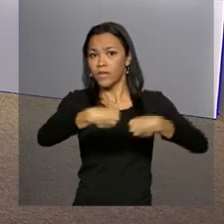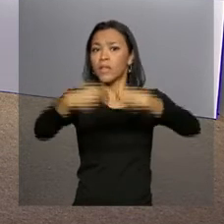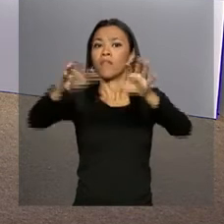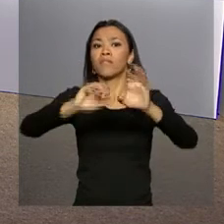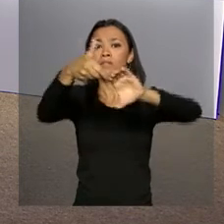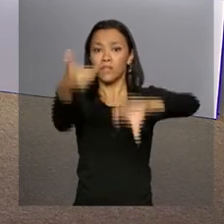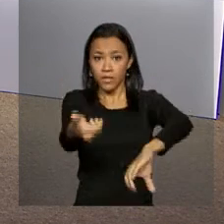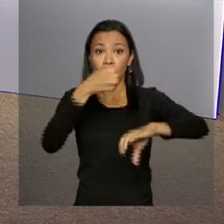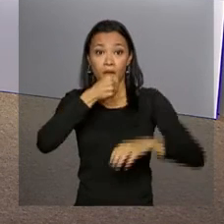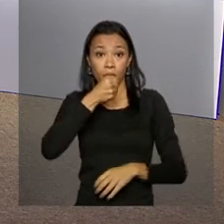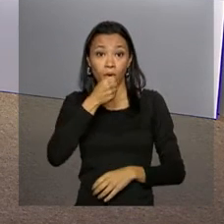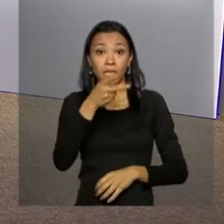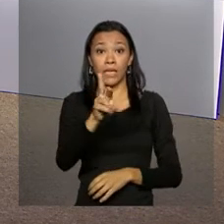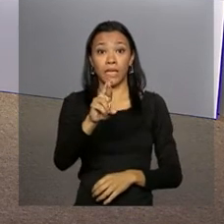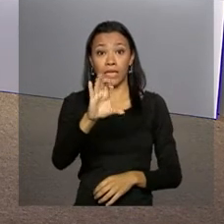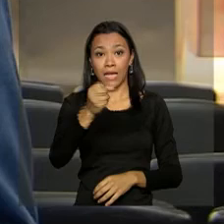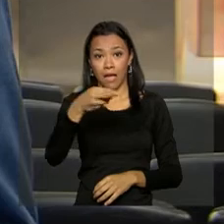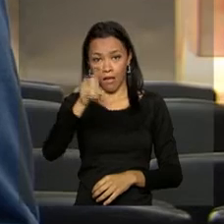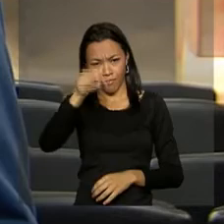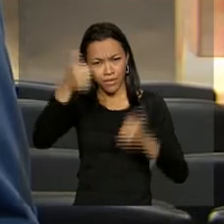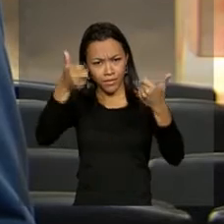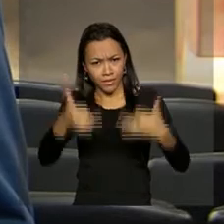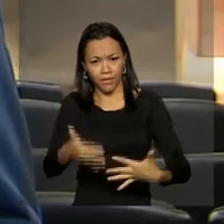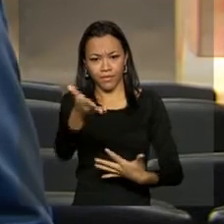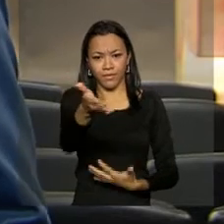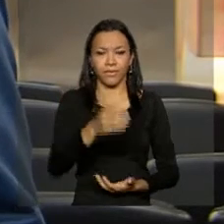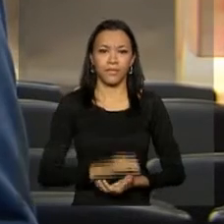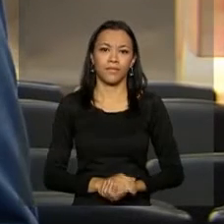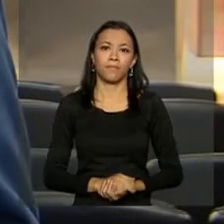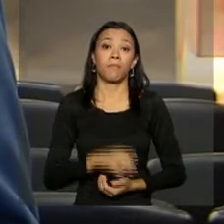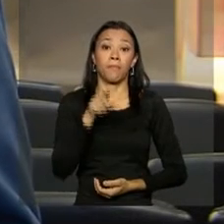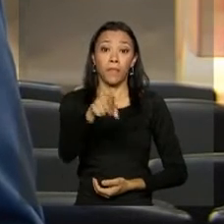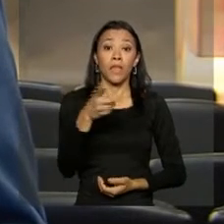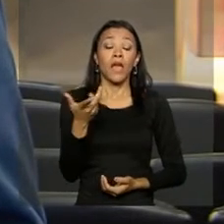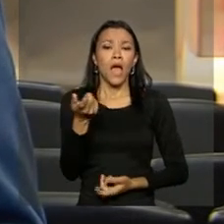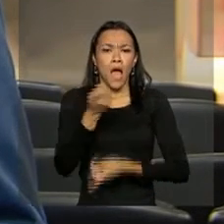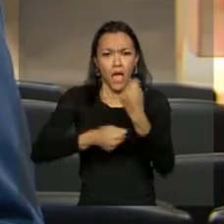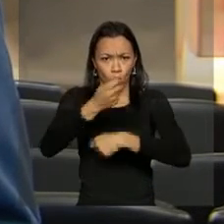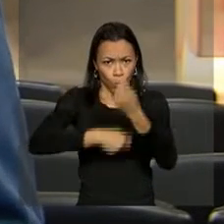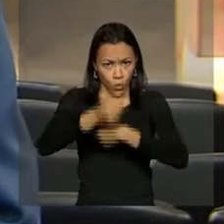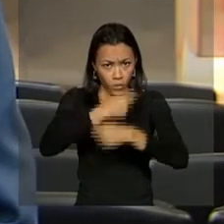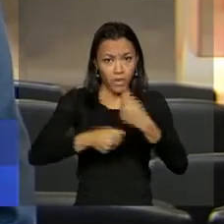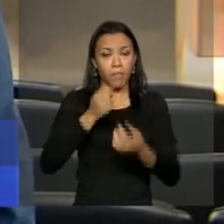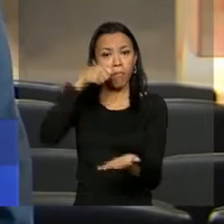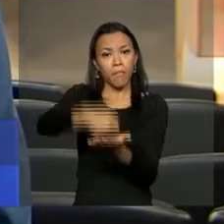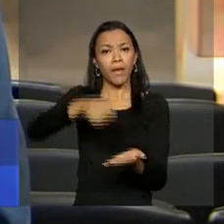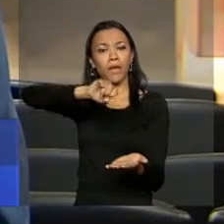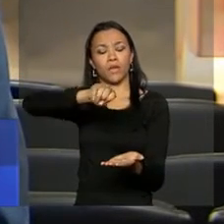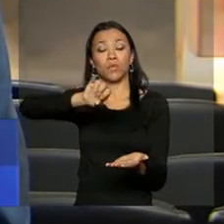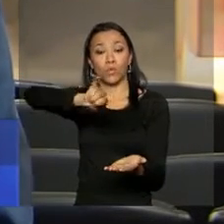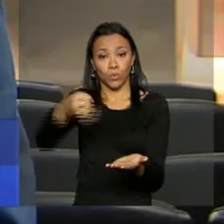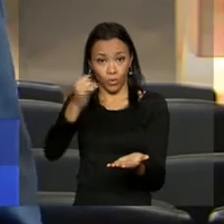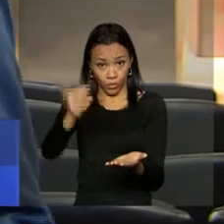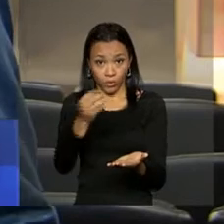repórter Ricardo Carandina tem os detalhes. A economia que o governo faz para pagar os juros da dívida pública, chamada meta